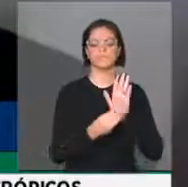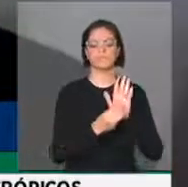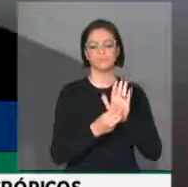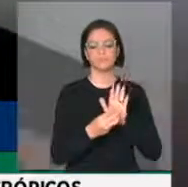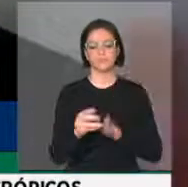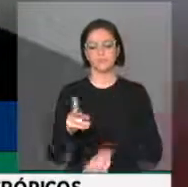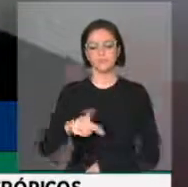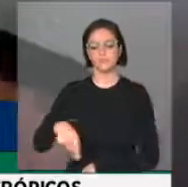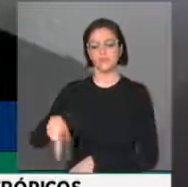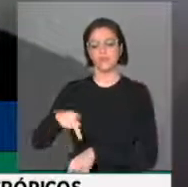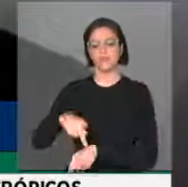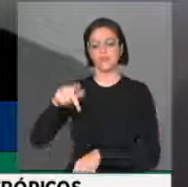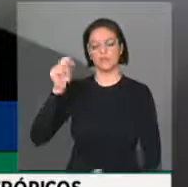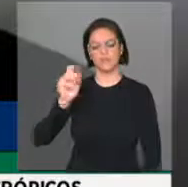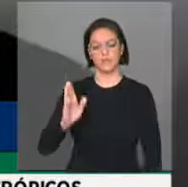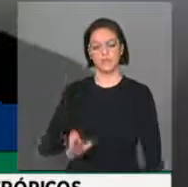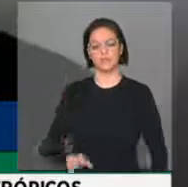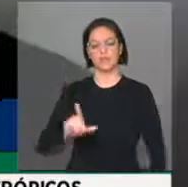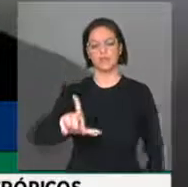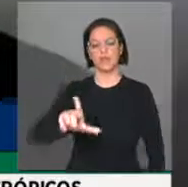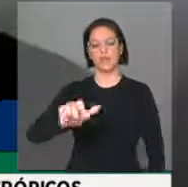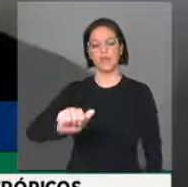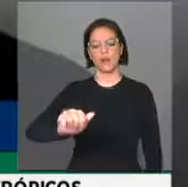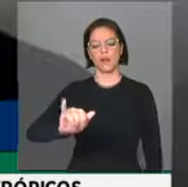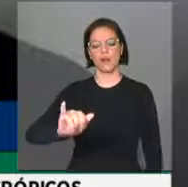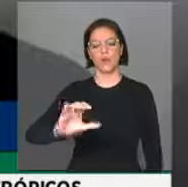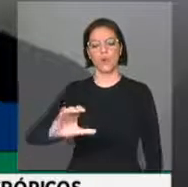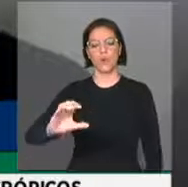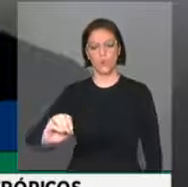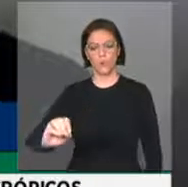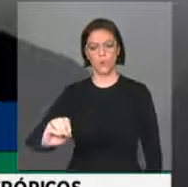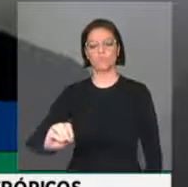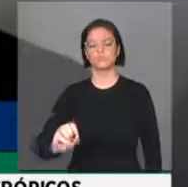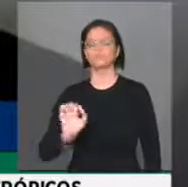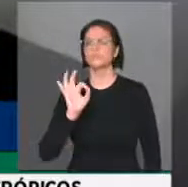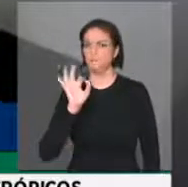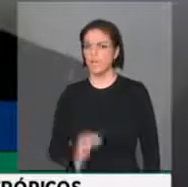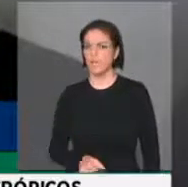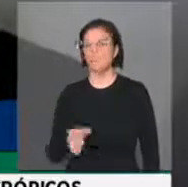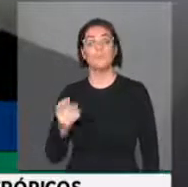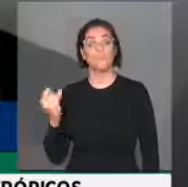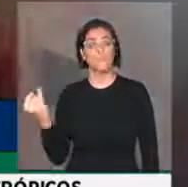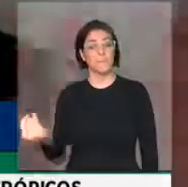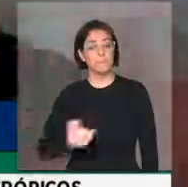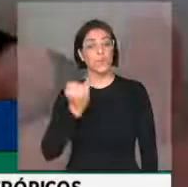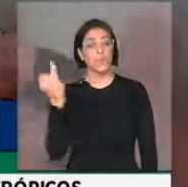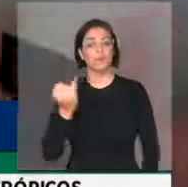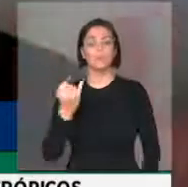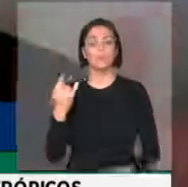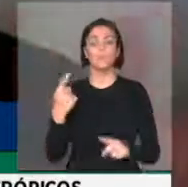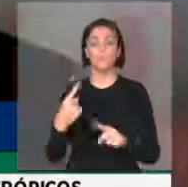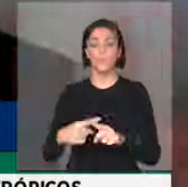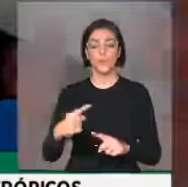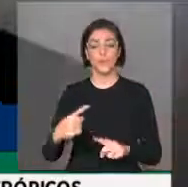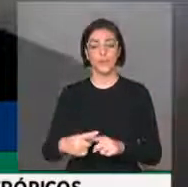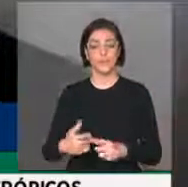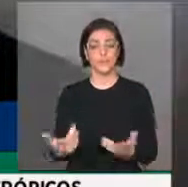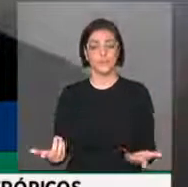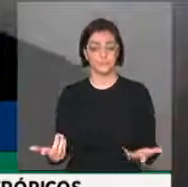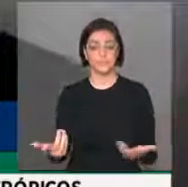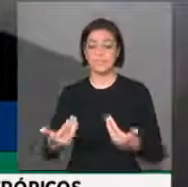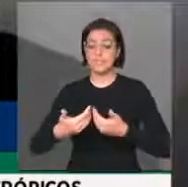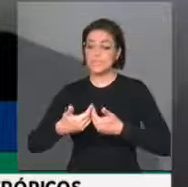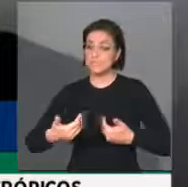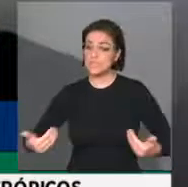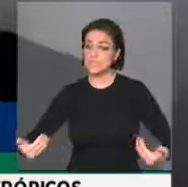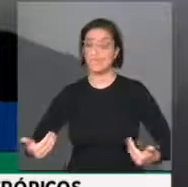Esta laicidade, ela tem sim a sua importância, porque o Estado é o Estado, a Igreja é